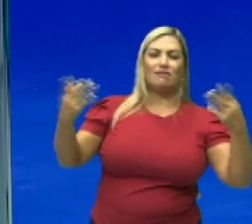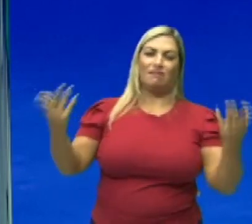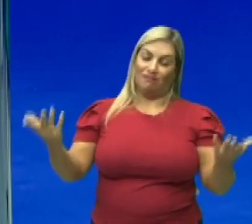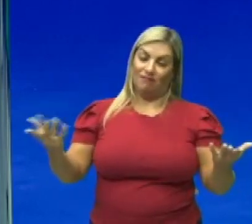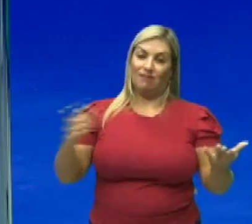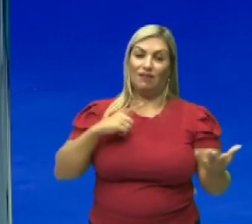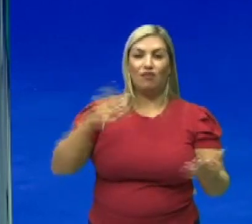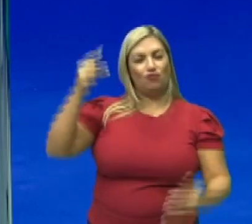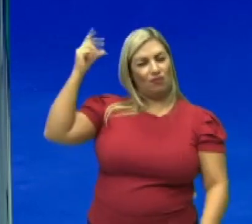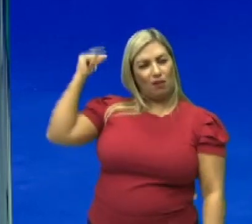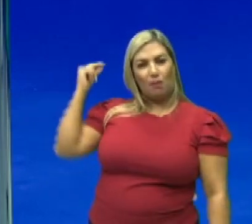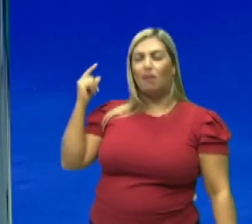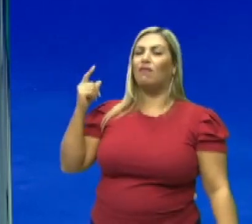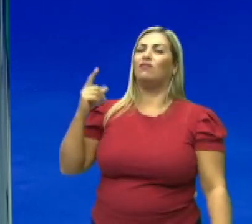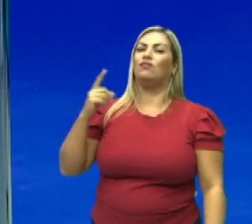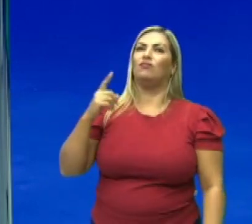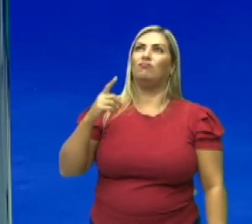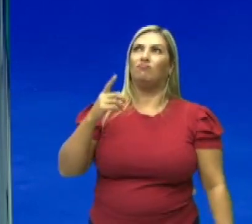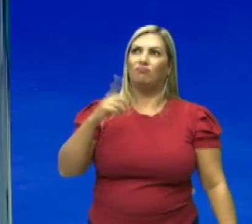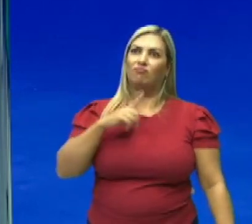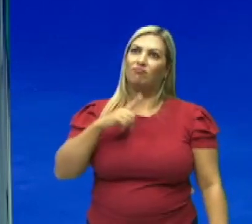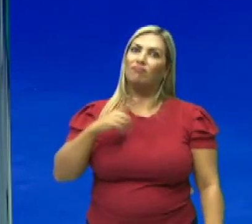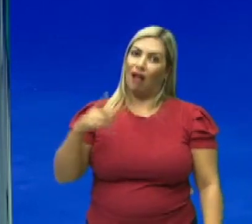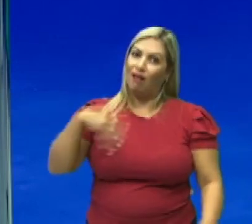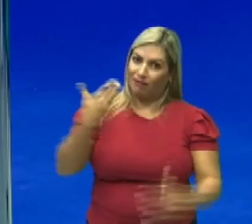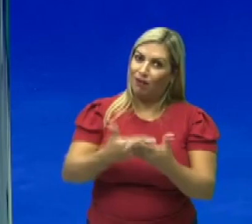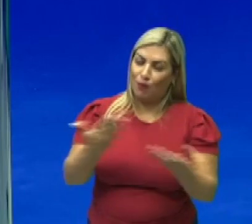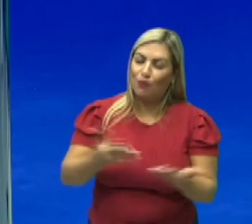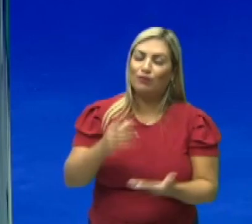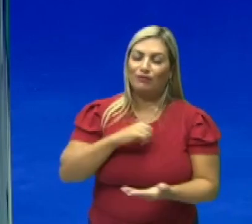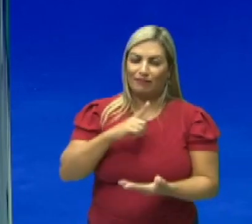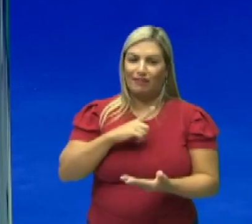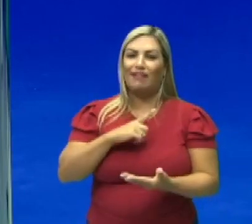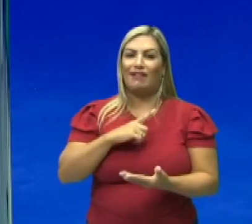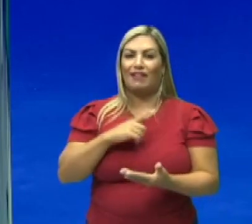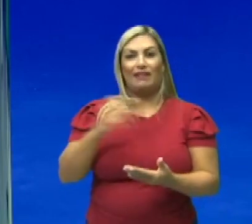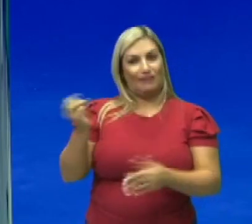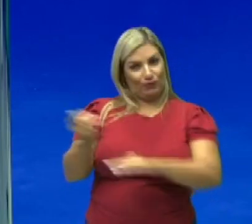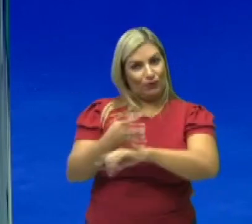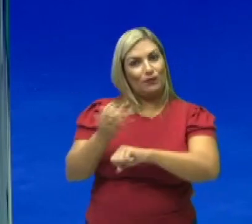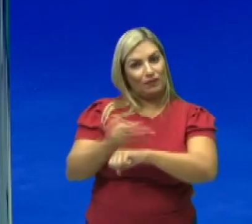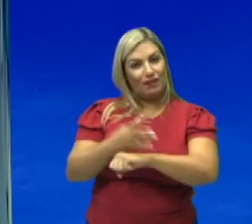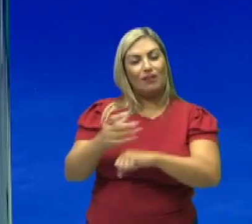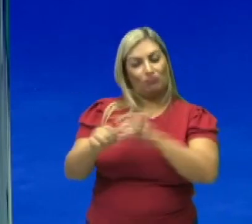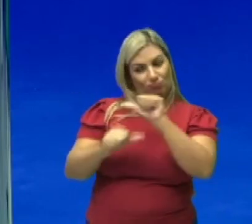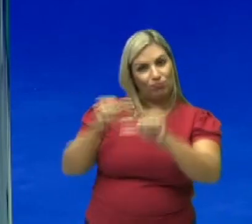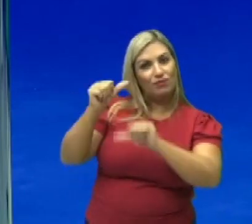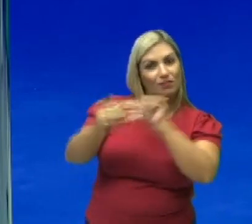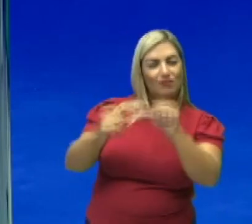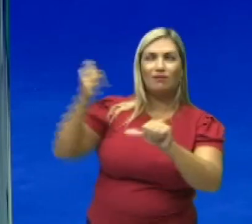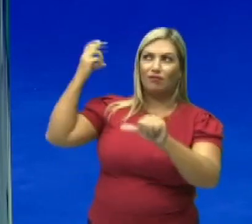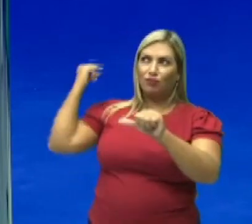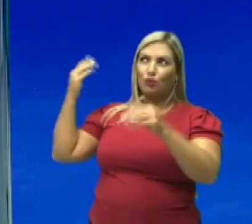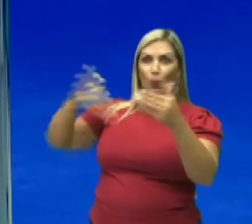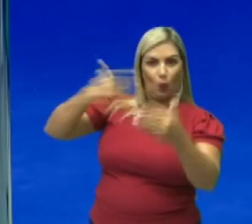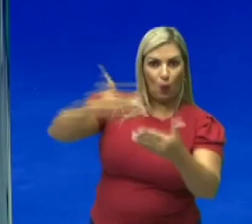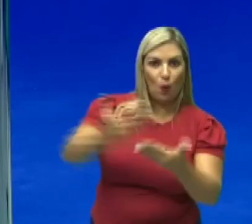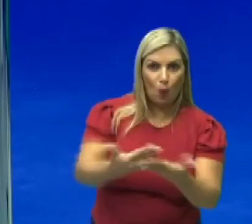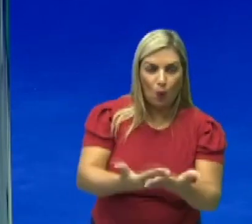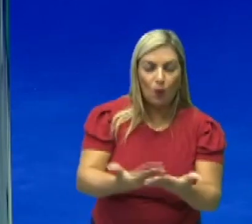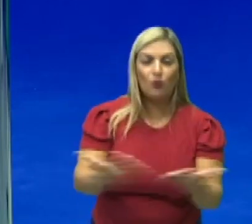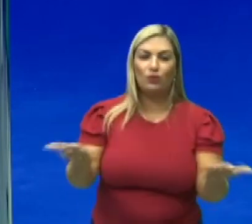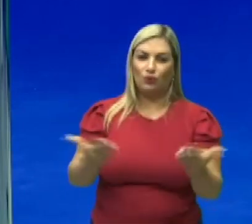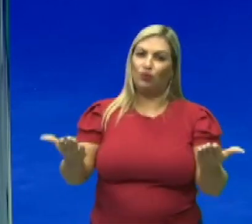Antigamente, existe ainda, e a gente fala antigamente, porque a tendência de inovação é essa mudança. E tem